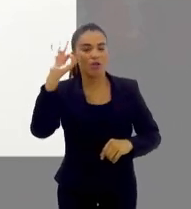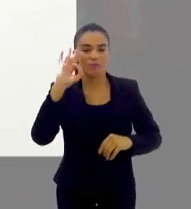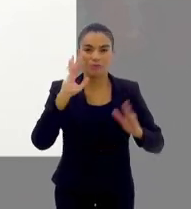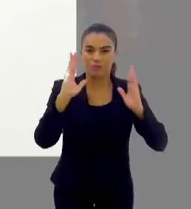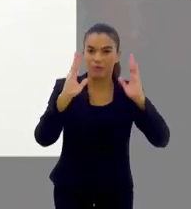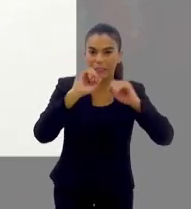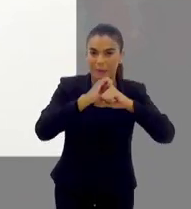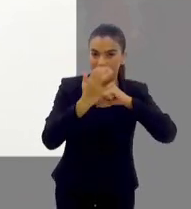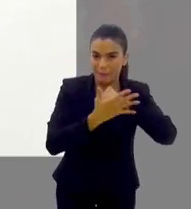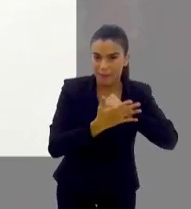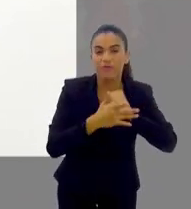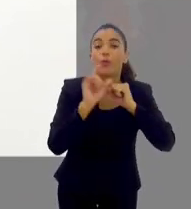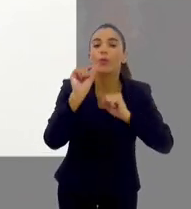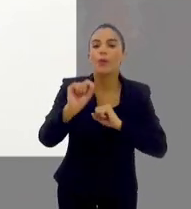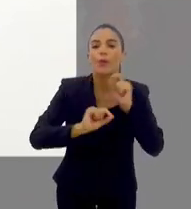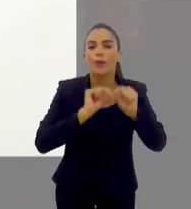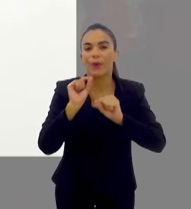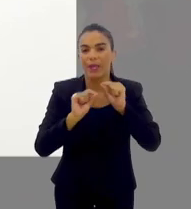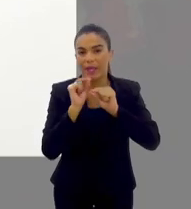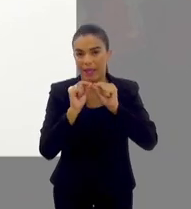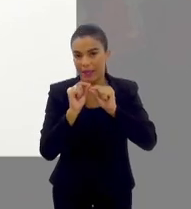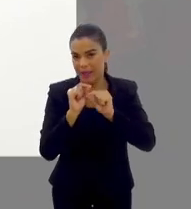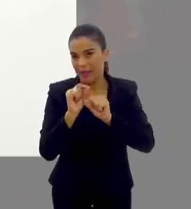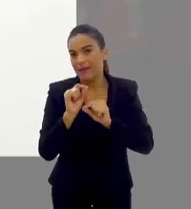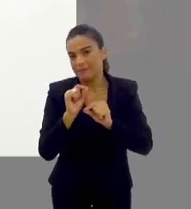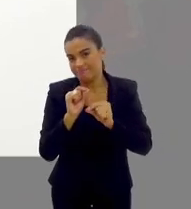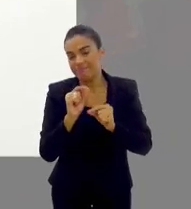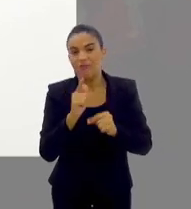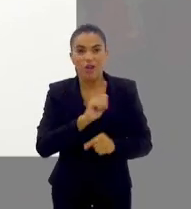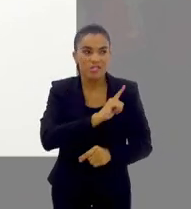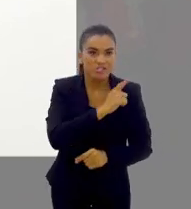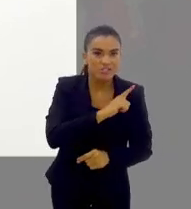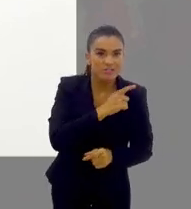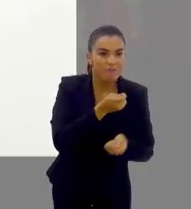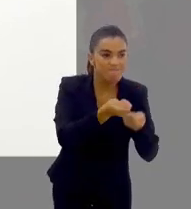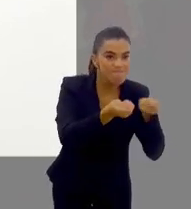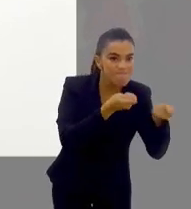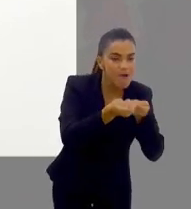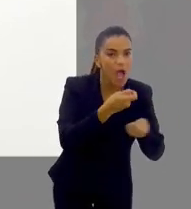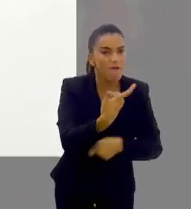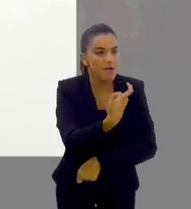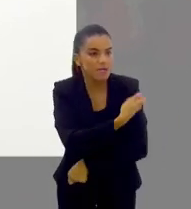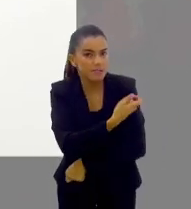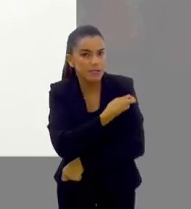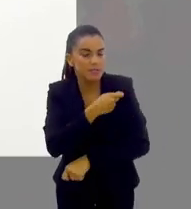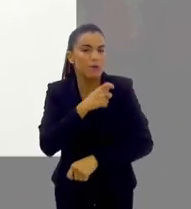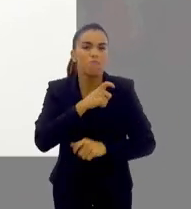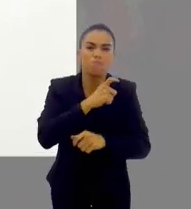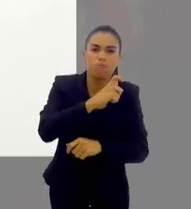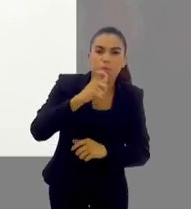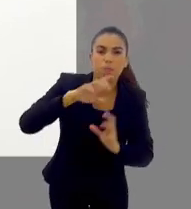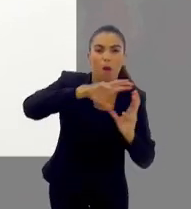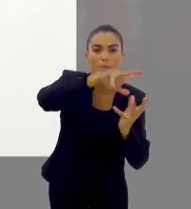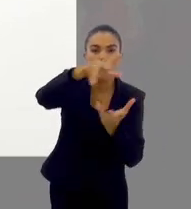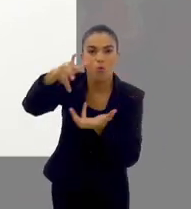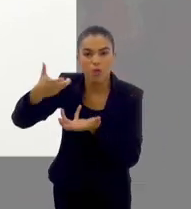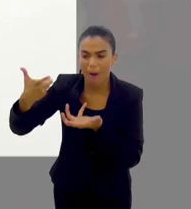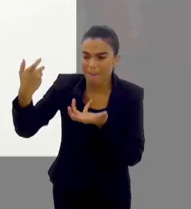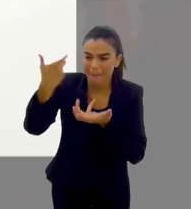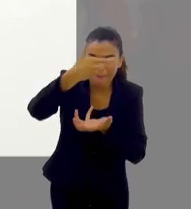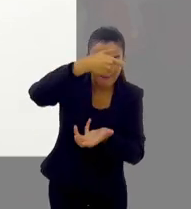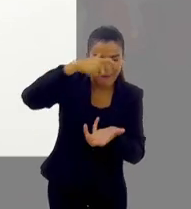águas da pandemia, foi essa gestão da vacinação para a população mundial, e que